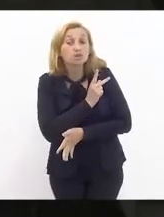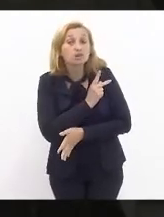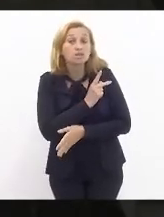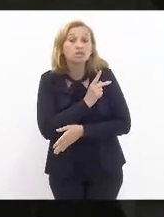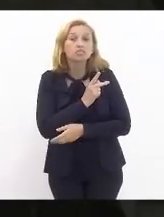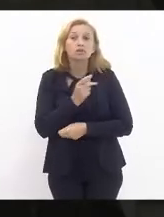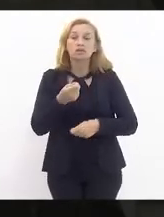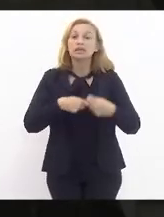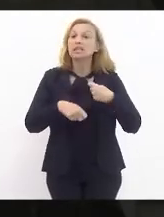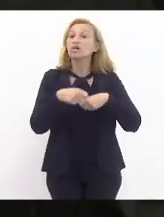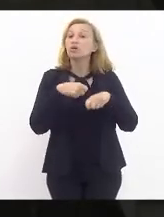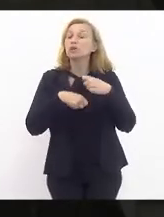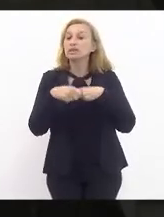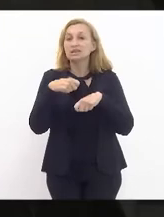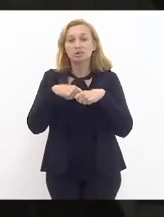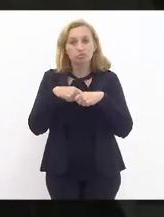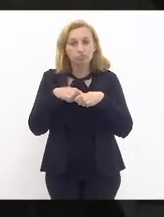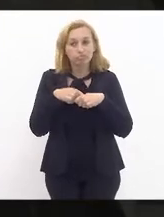negociação.